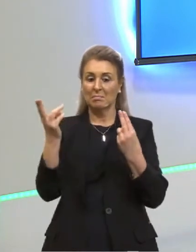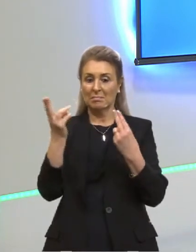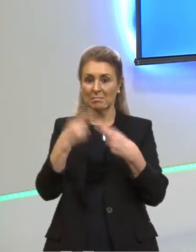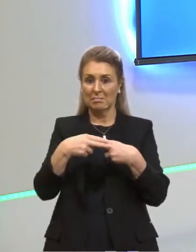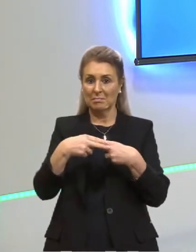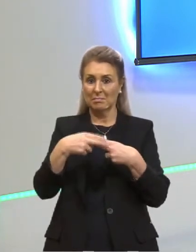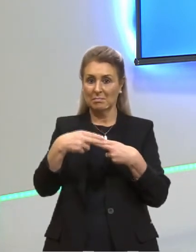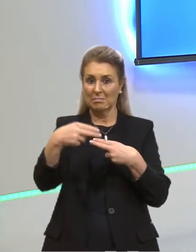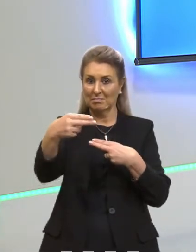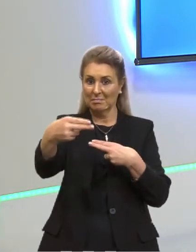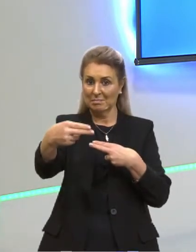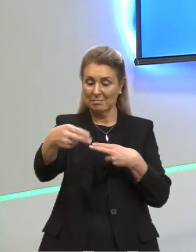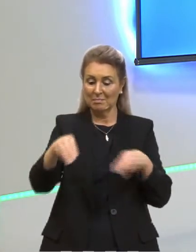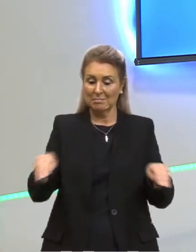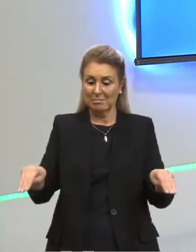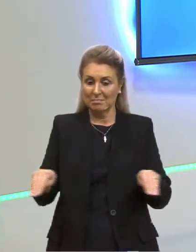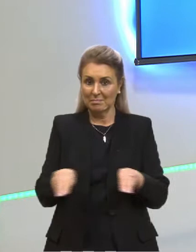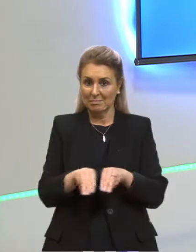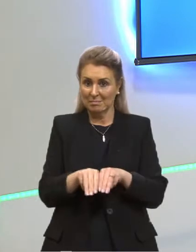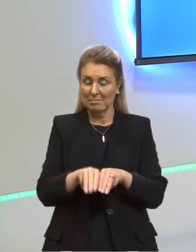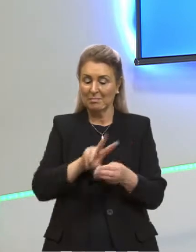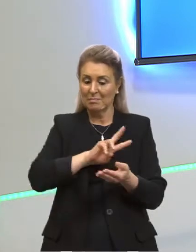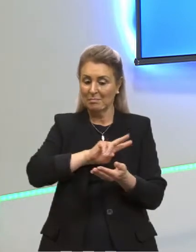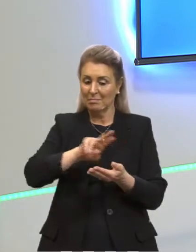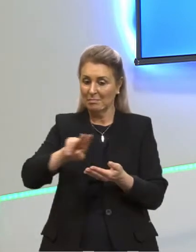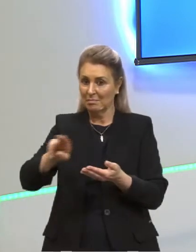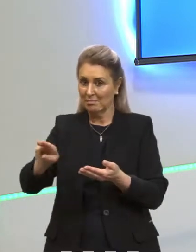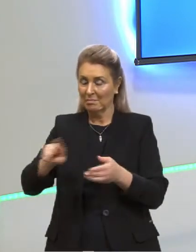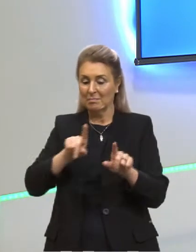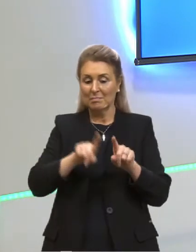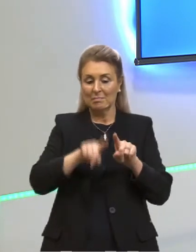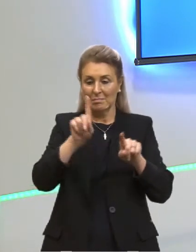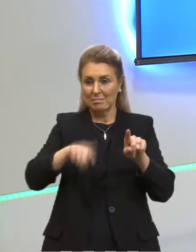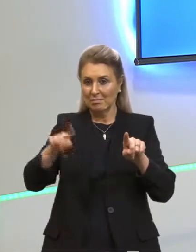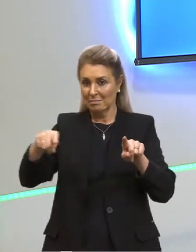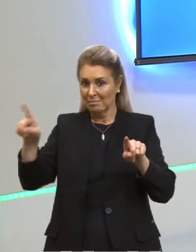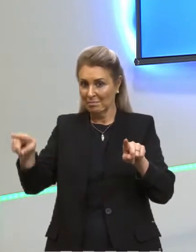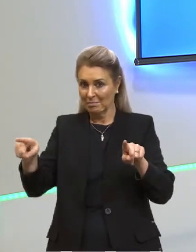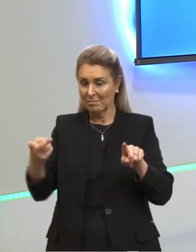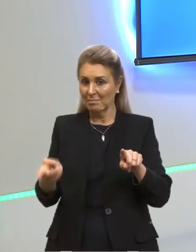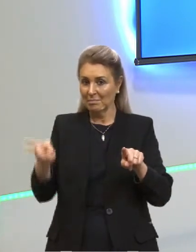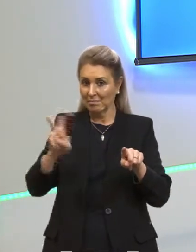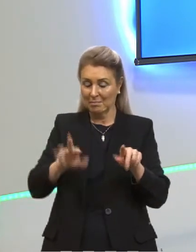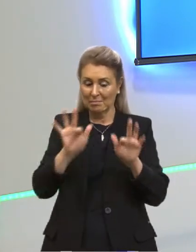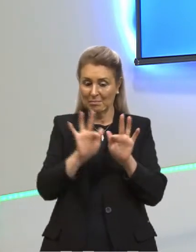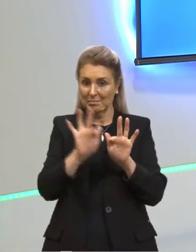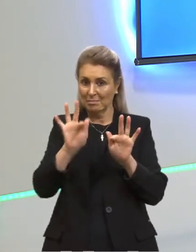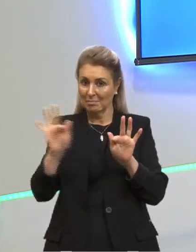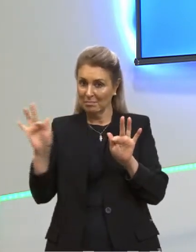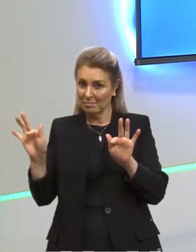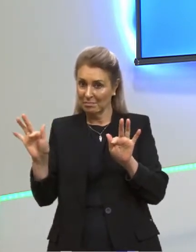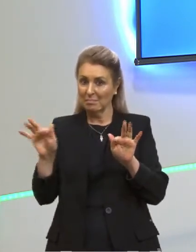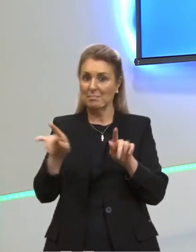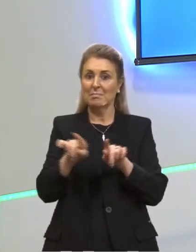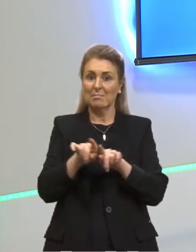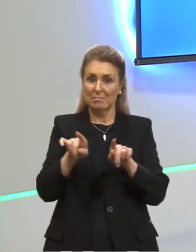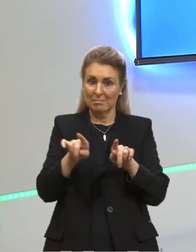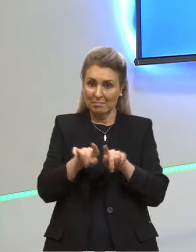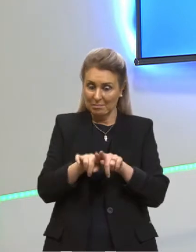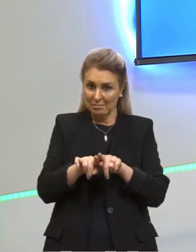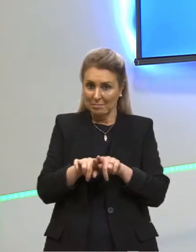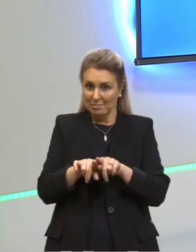radiação eletromagnética tem vários comprimentos de onda, que é o inverso de frequência. Tem várias frequências que